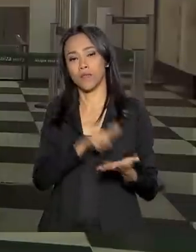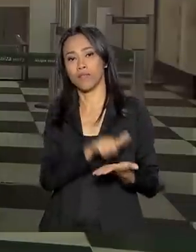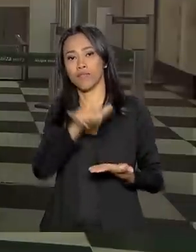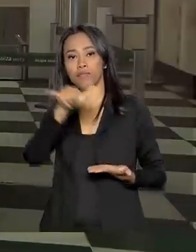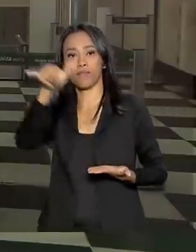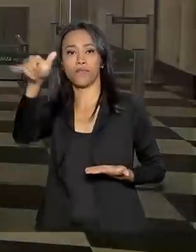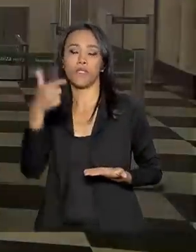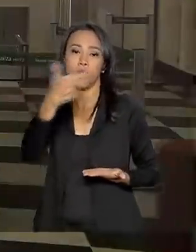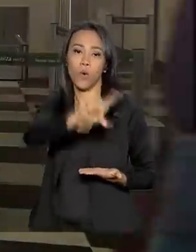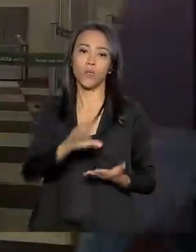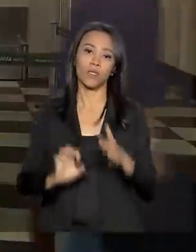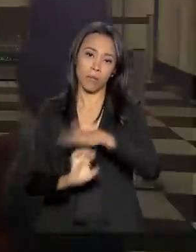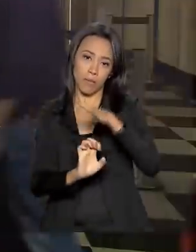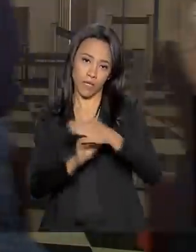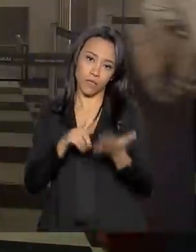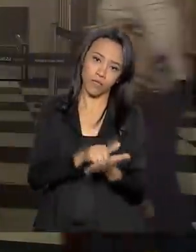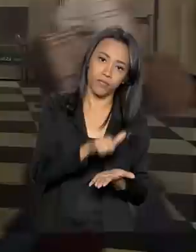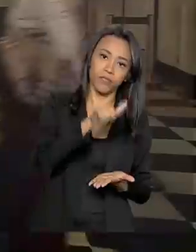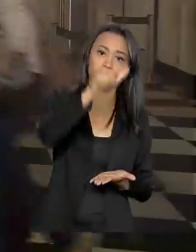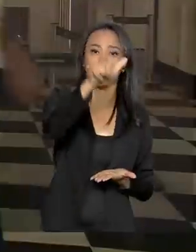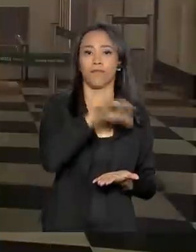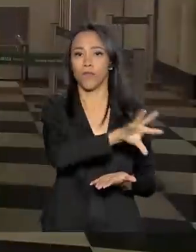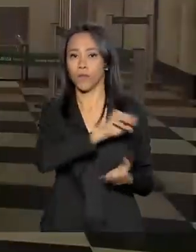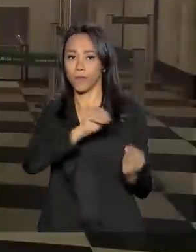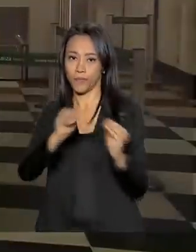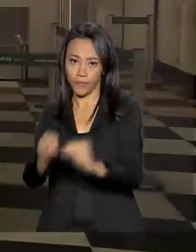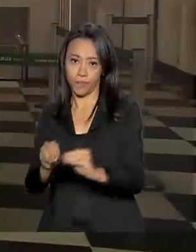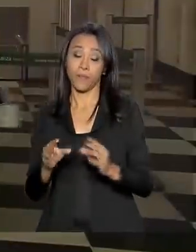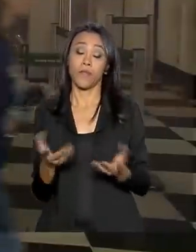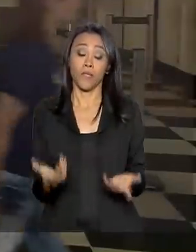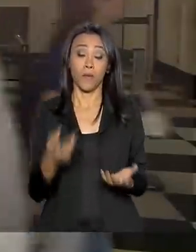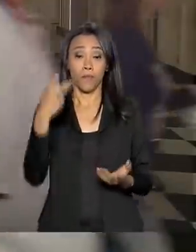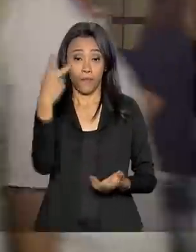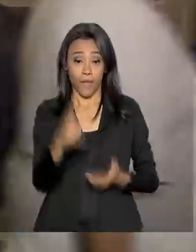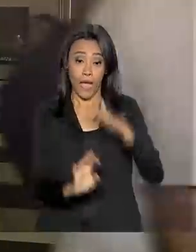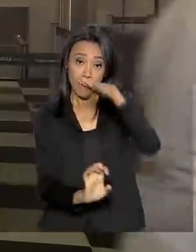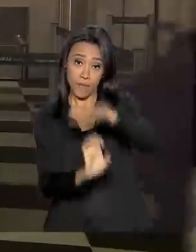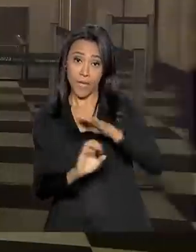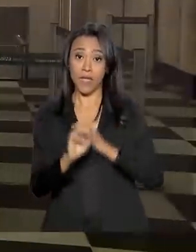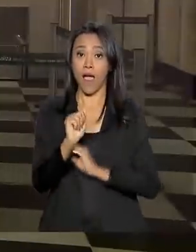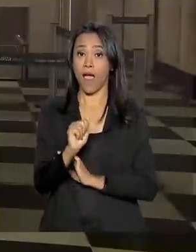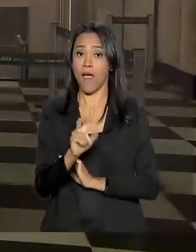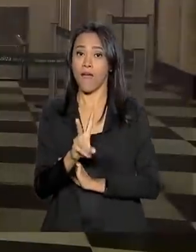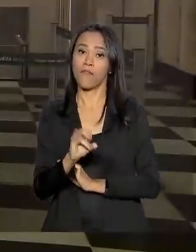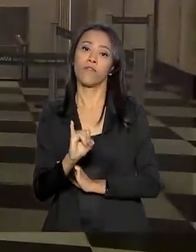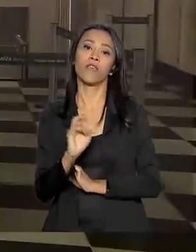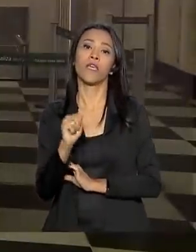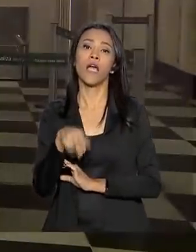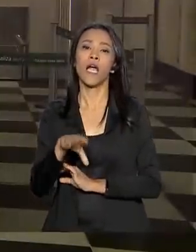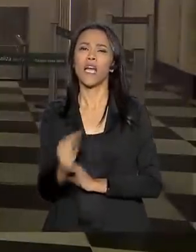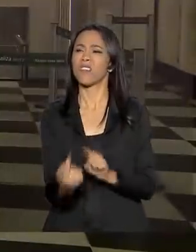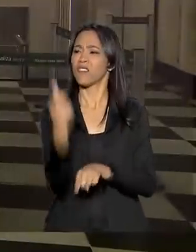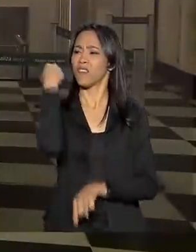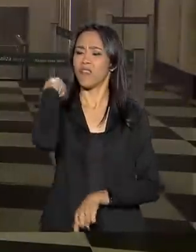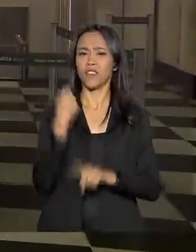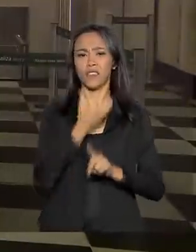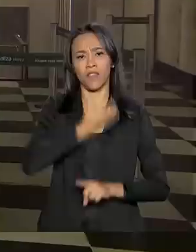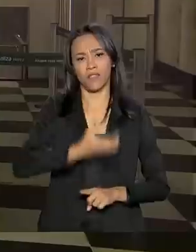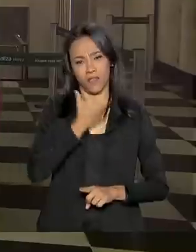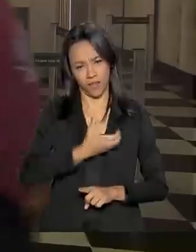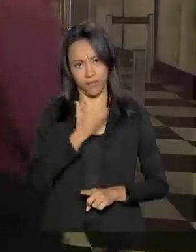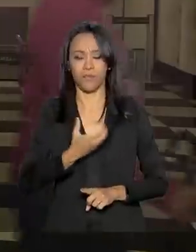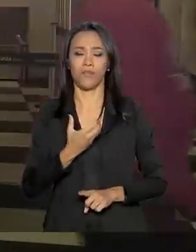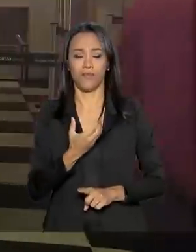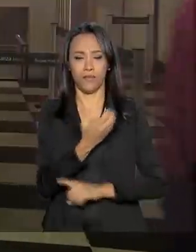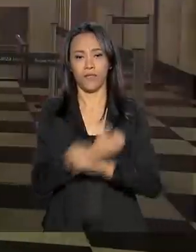também em voos de outras empresas. A Avianca está em processo de recuperação judicial desde dezembro do ano passado.